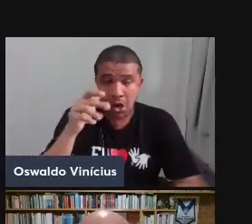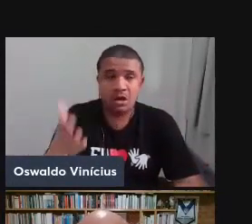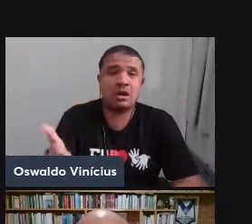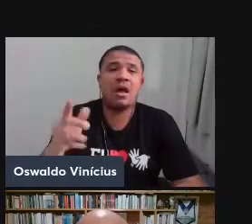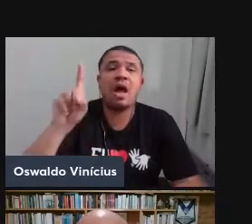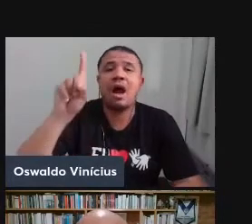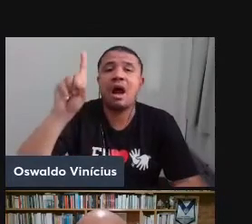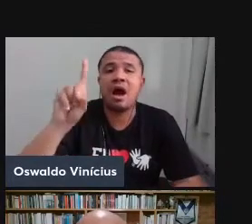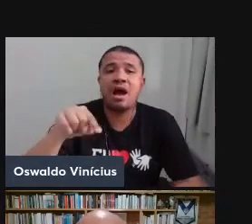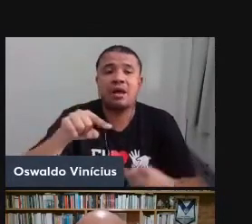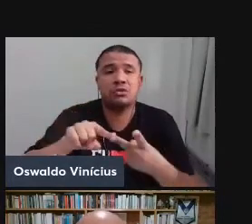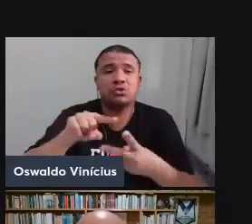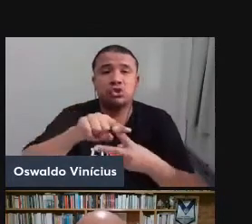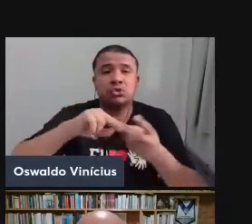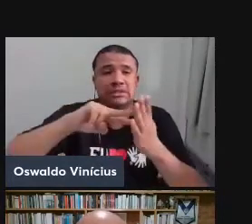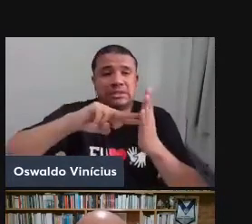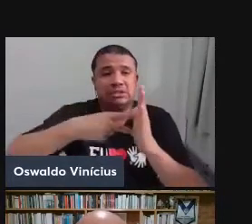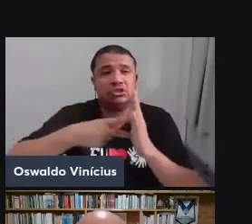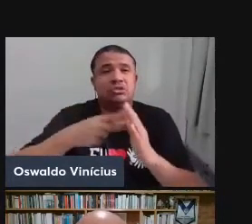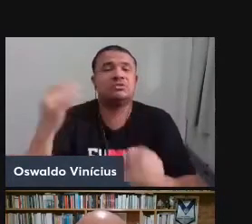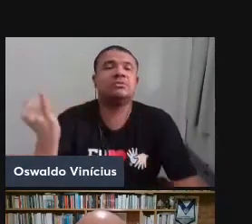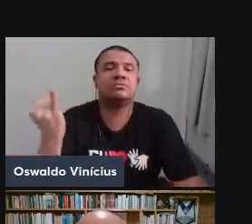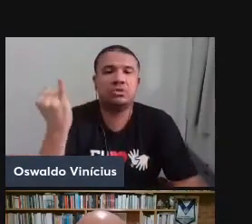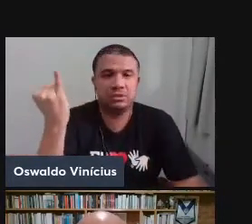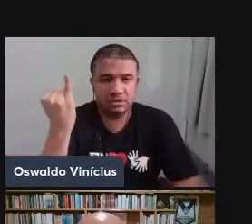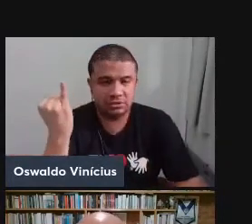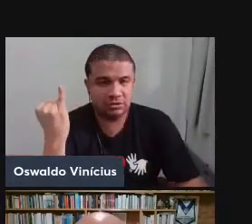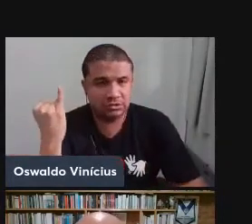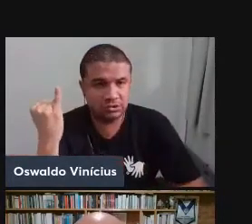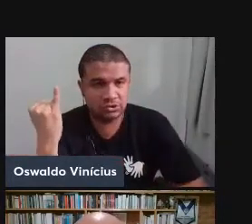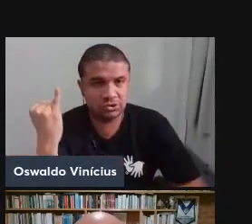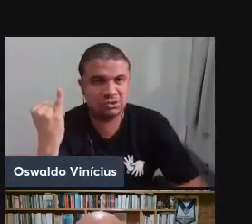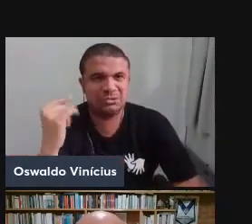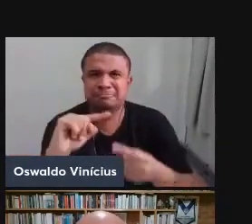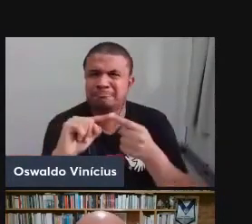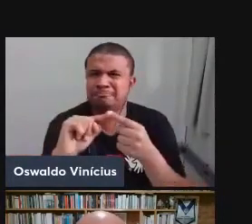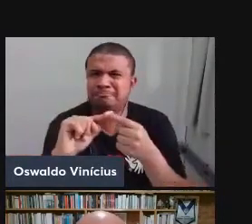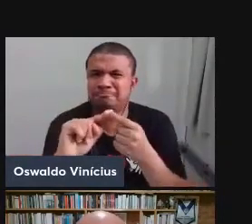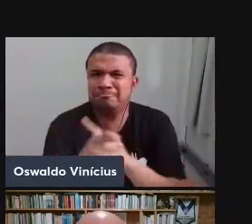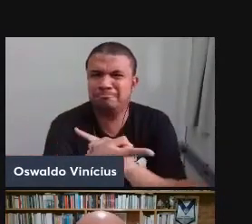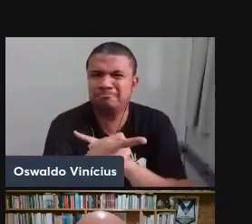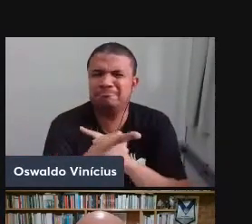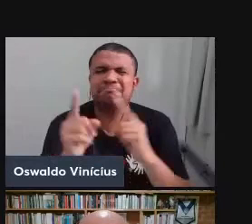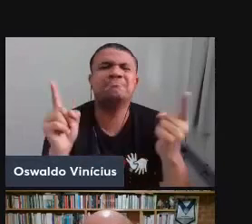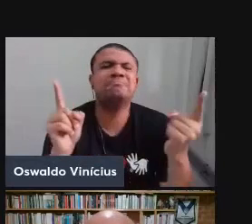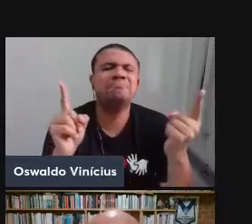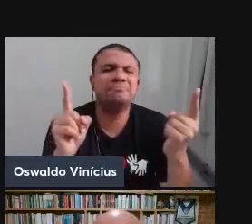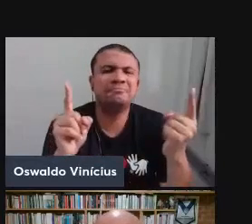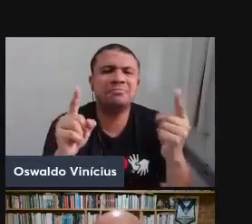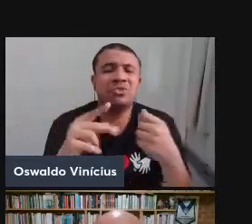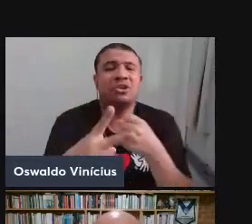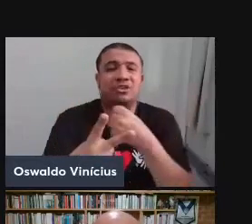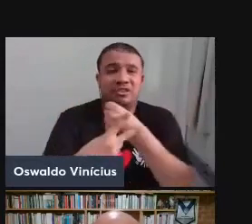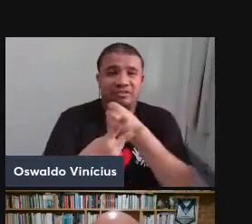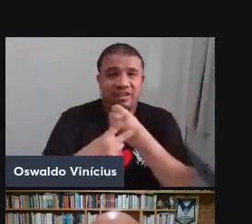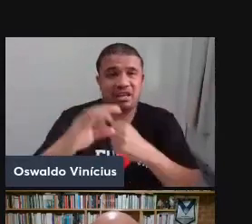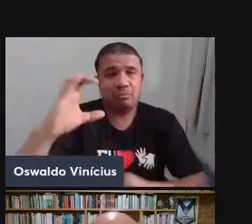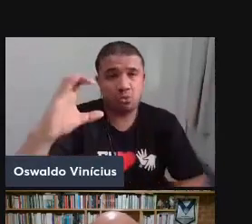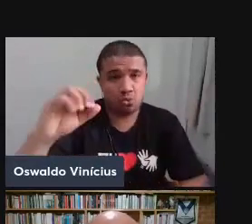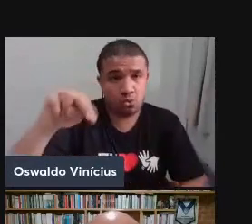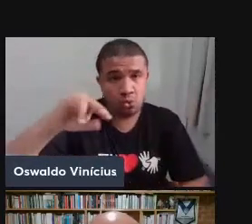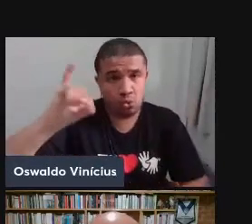são dois sentidos contraditórios entre si. Porque o verbo conjurar